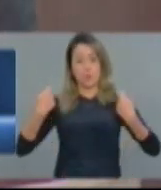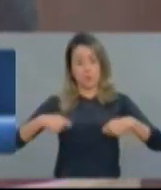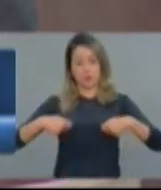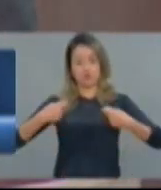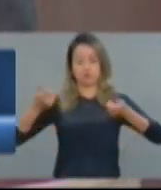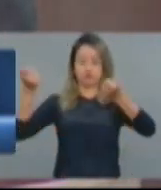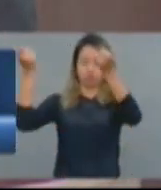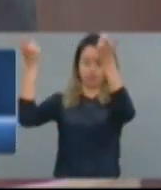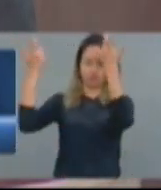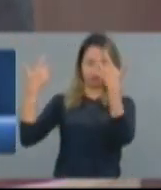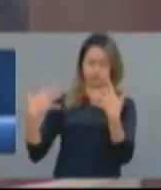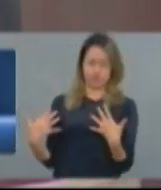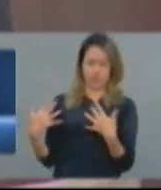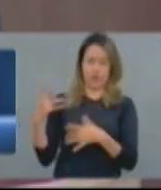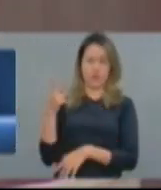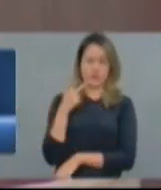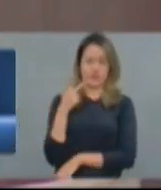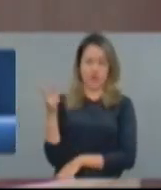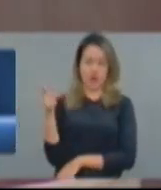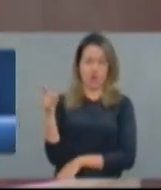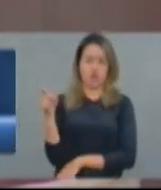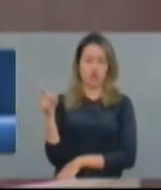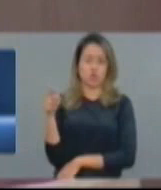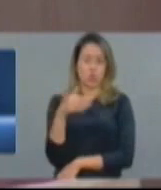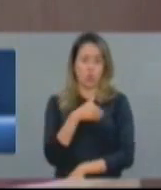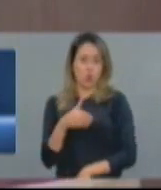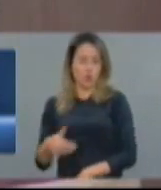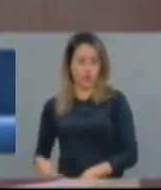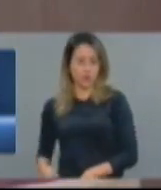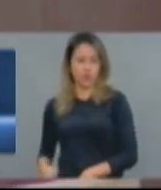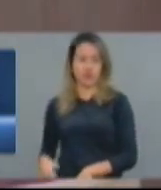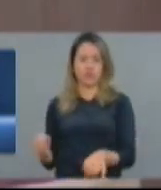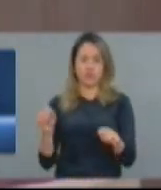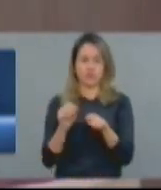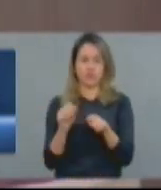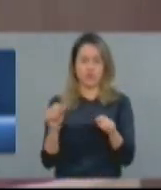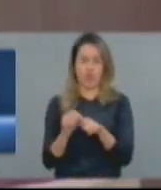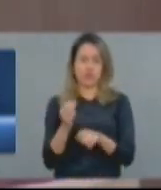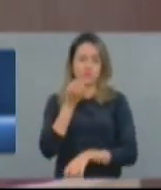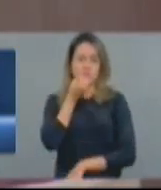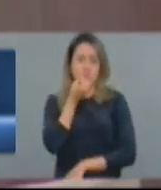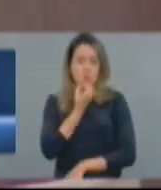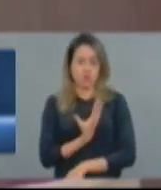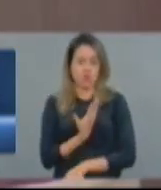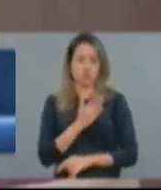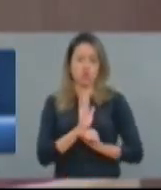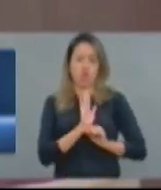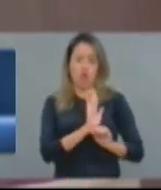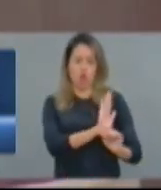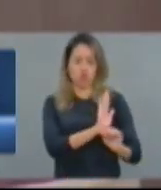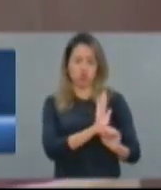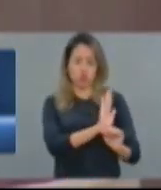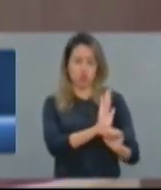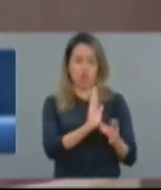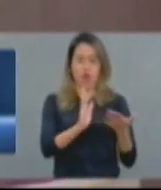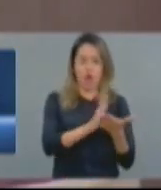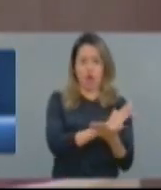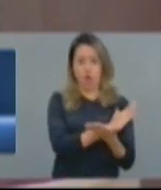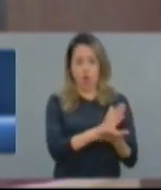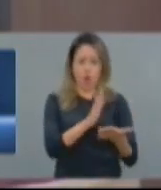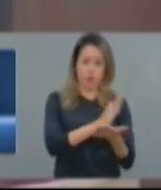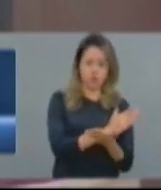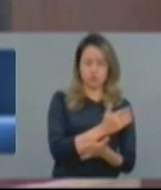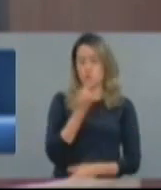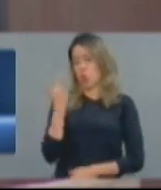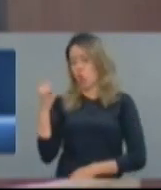de que o governo do PT faz bondades com coisas que não tem justificativa, como se